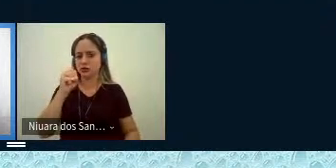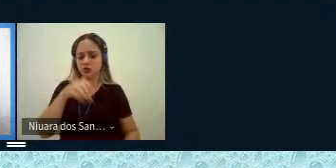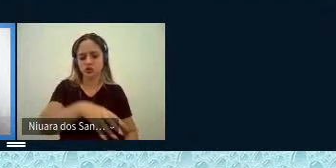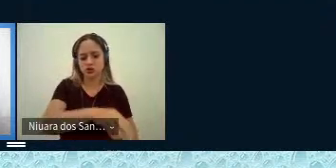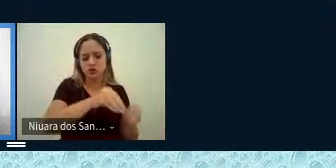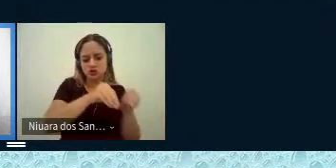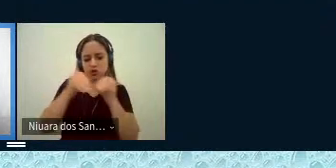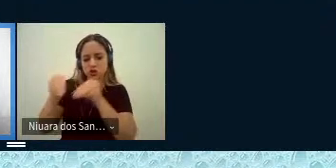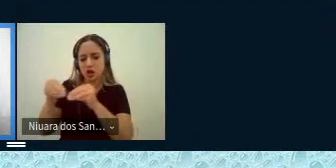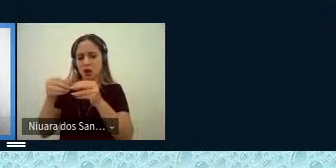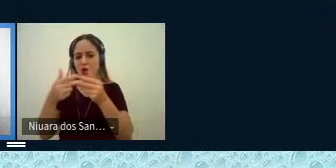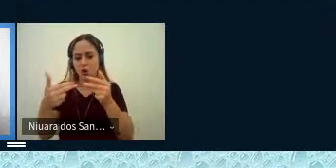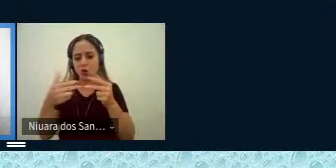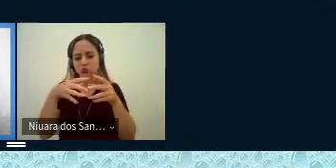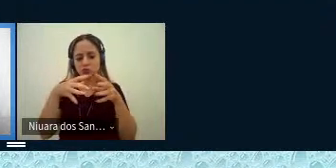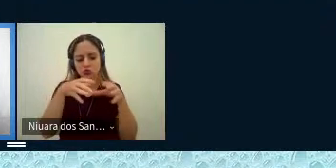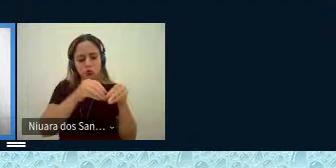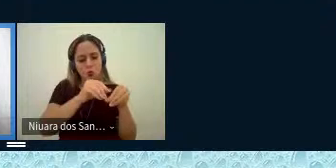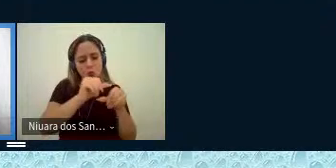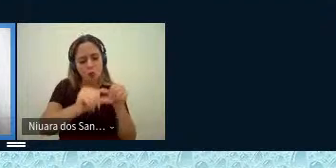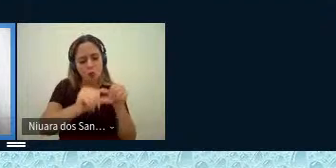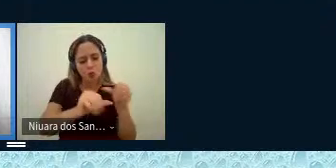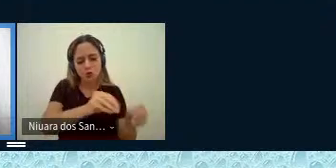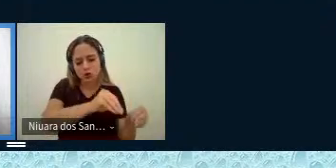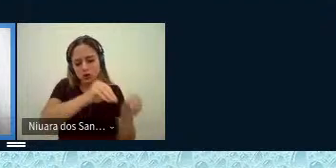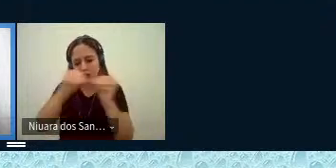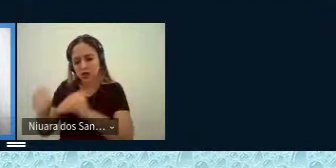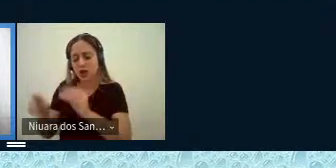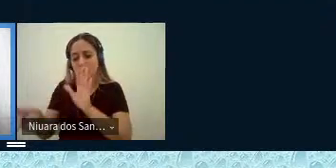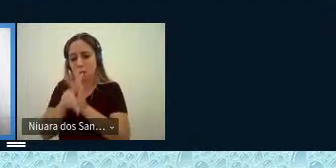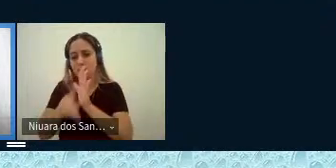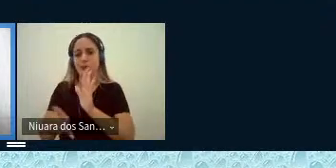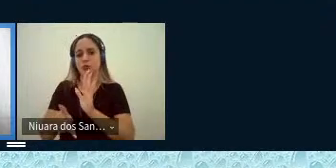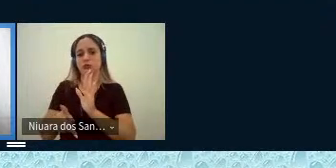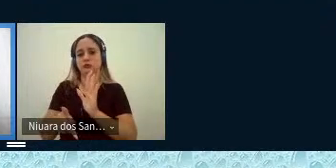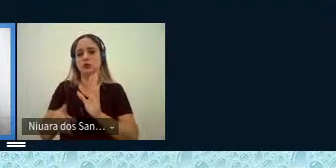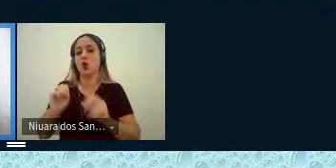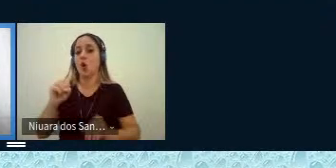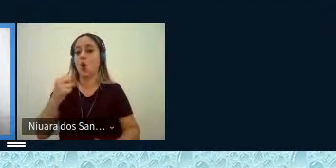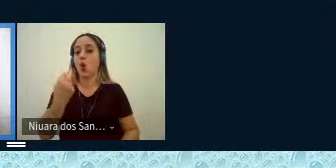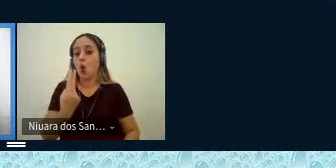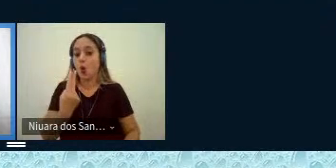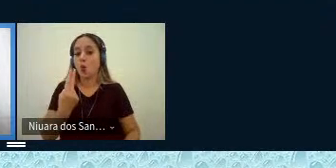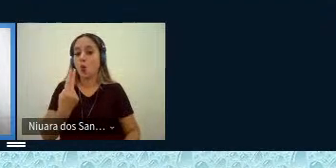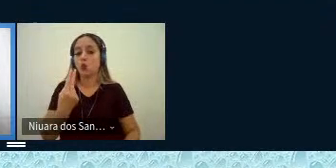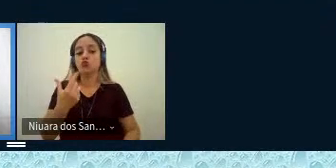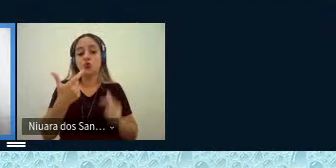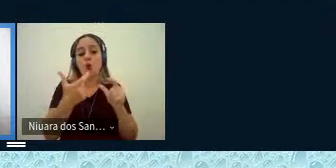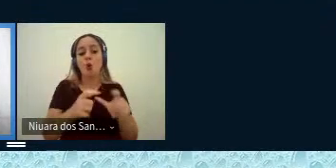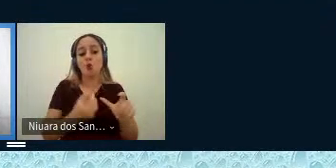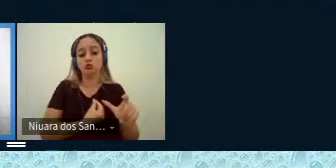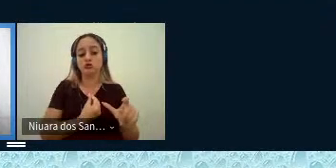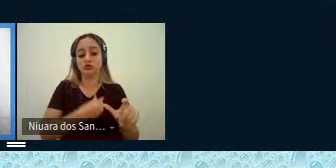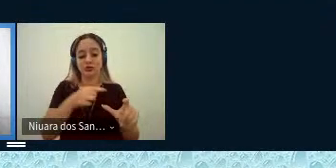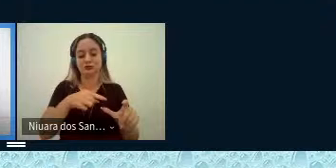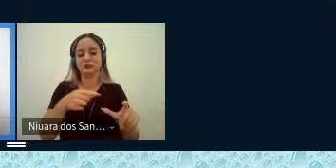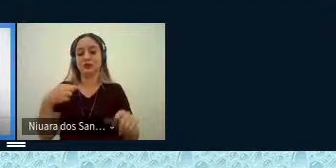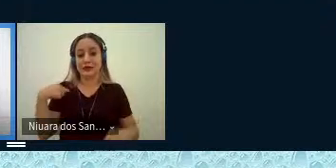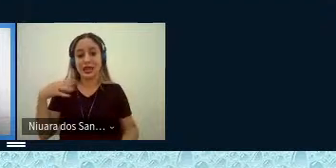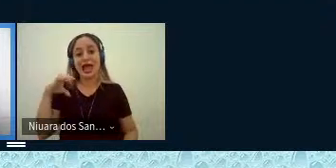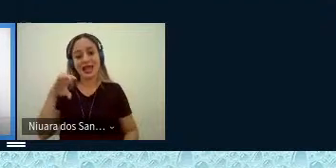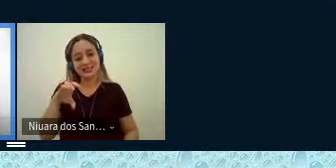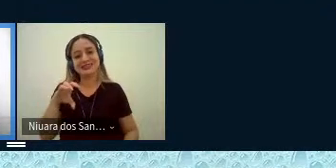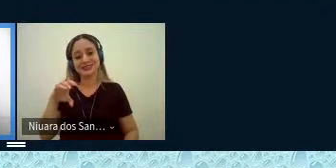algo do lugar que lhe é próprio ou de onde está. E era exatamente